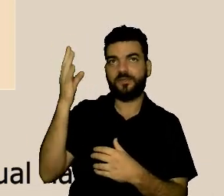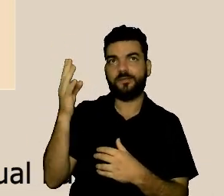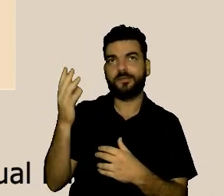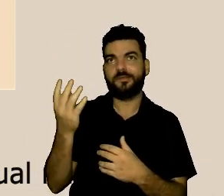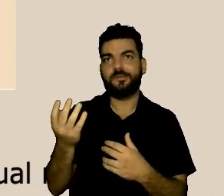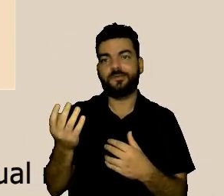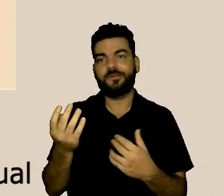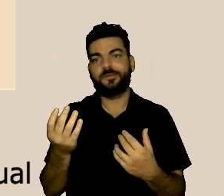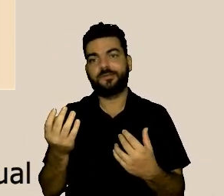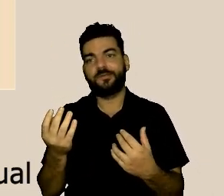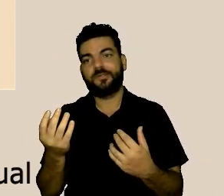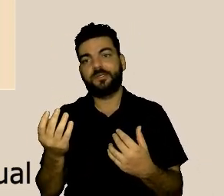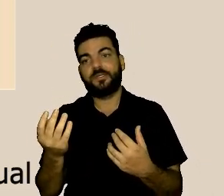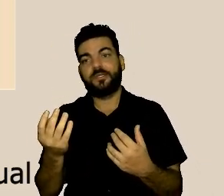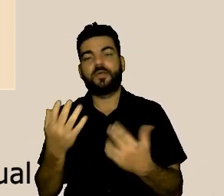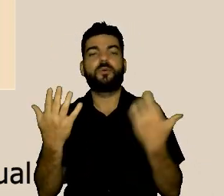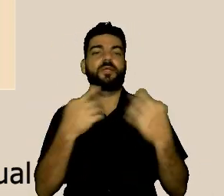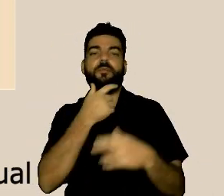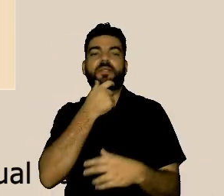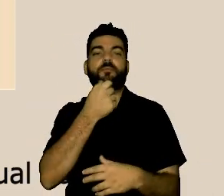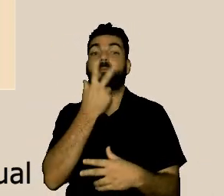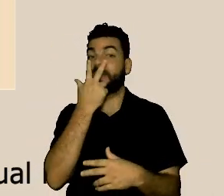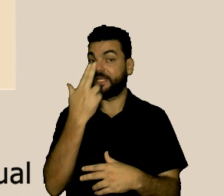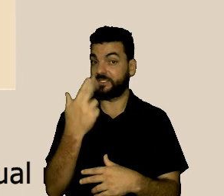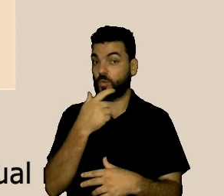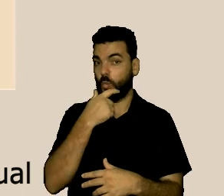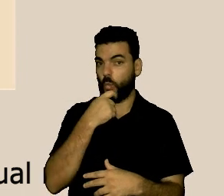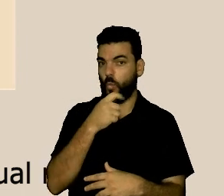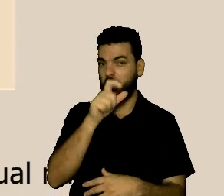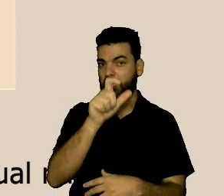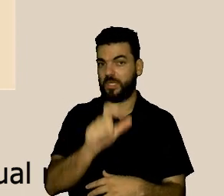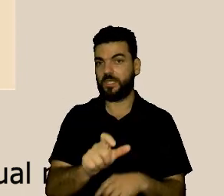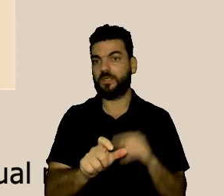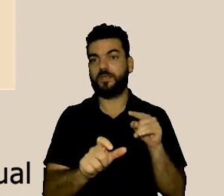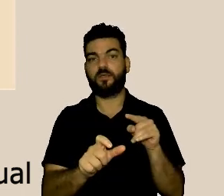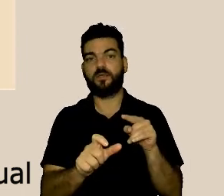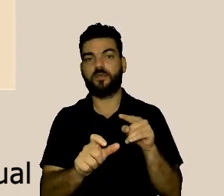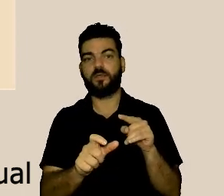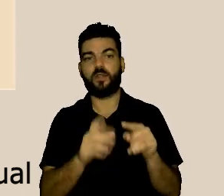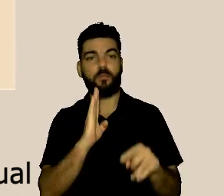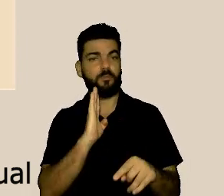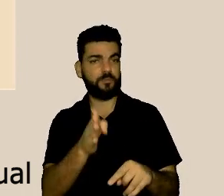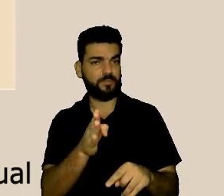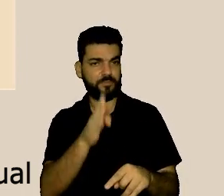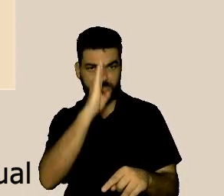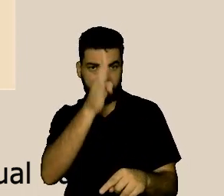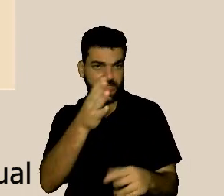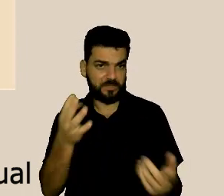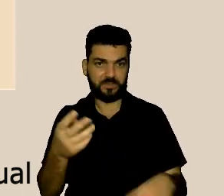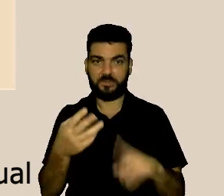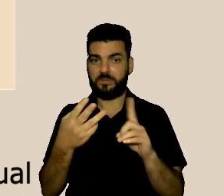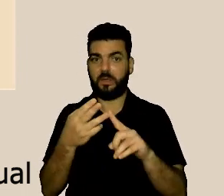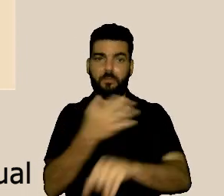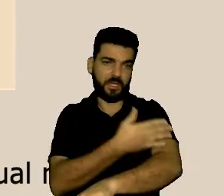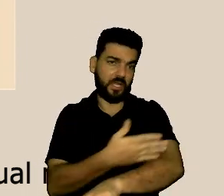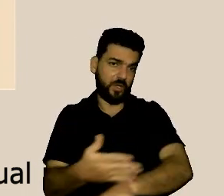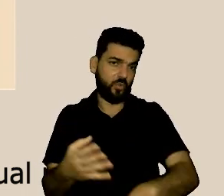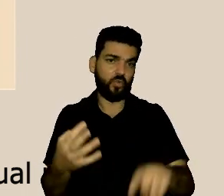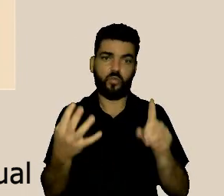ele é um homem ele é heterossexual ele é branco